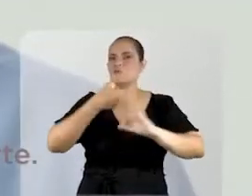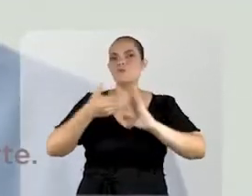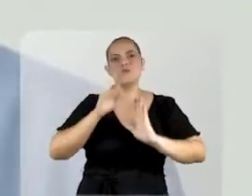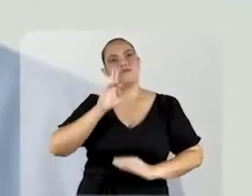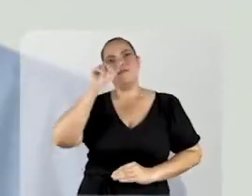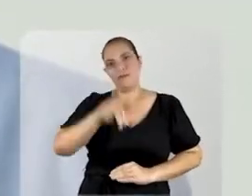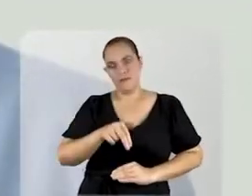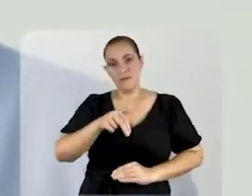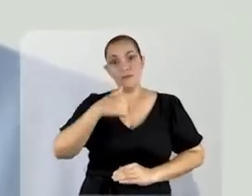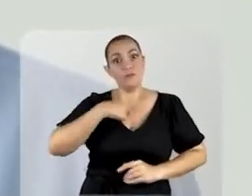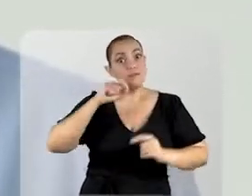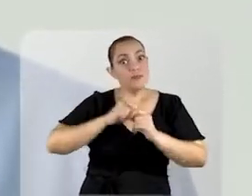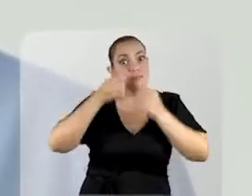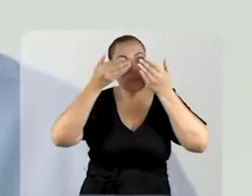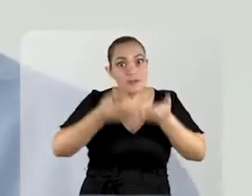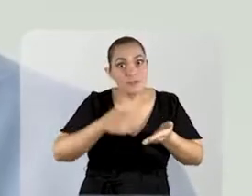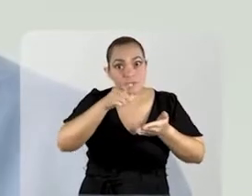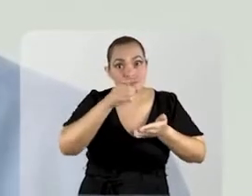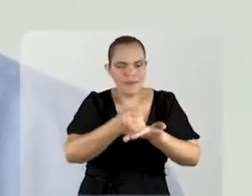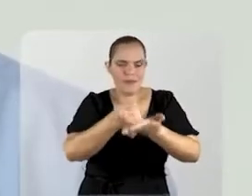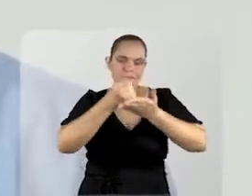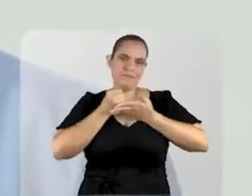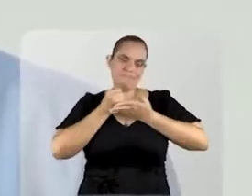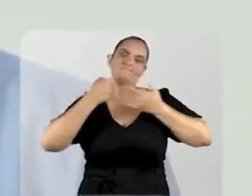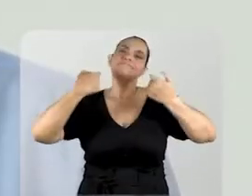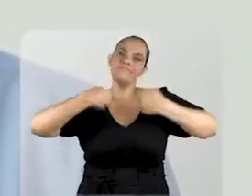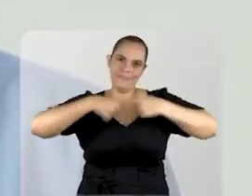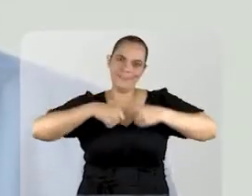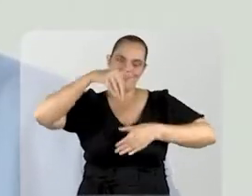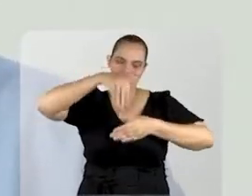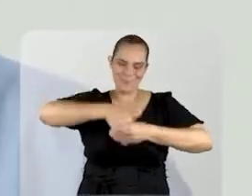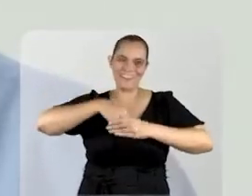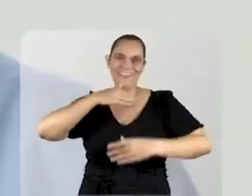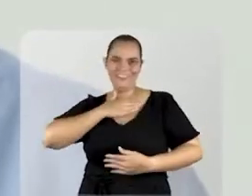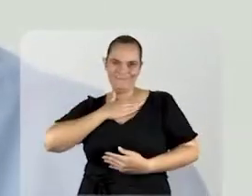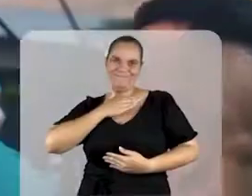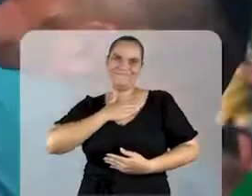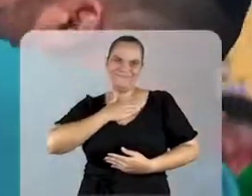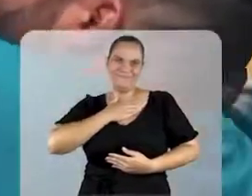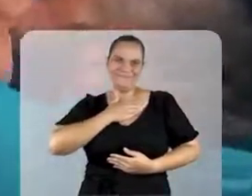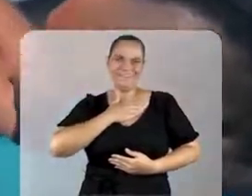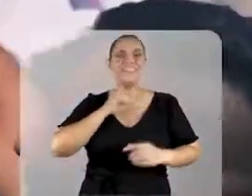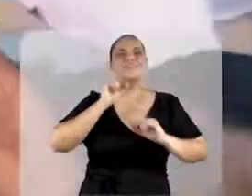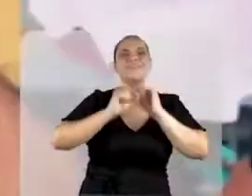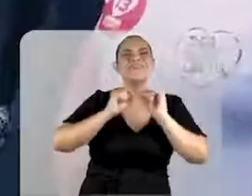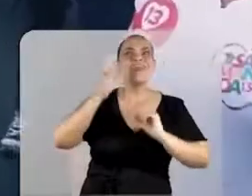parte. Para fazer isso, eu preciso do seu apoio e do seu voto.